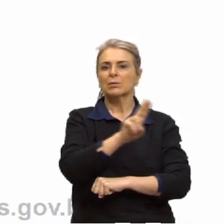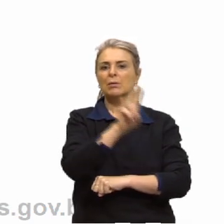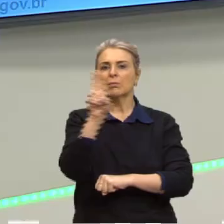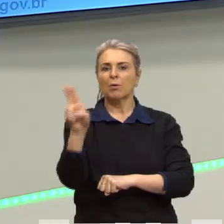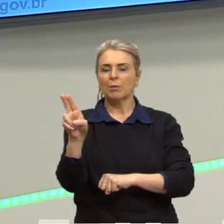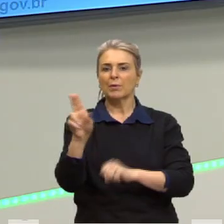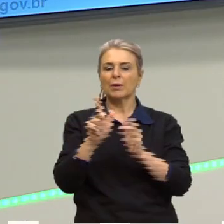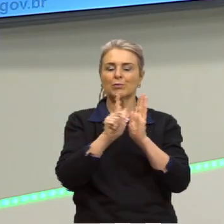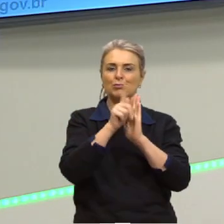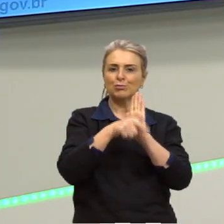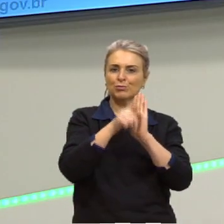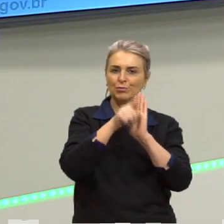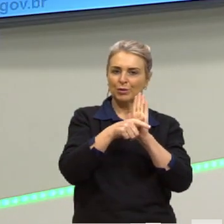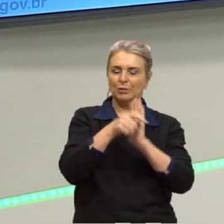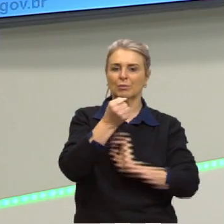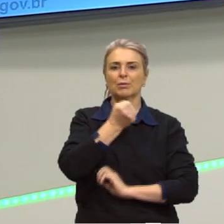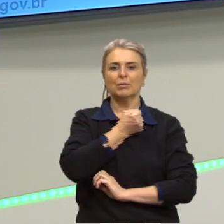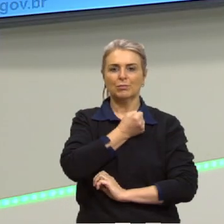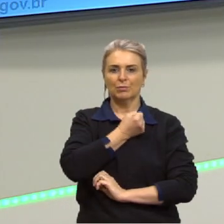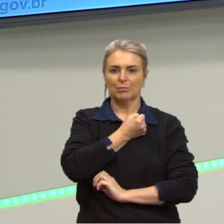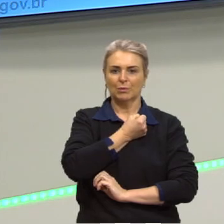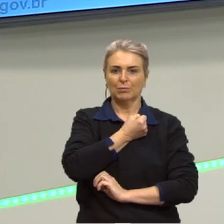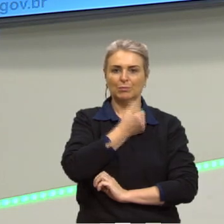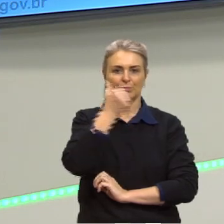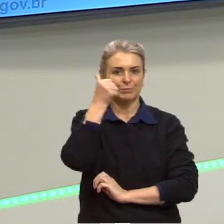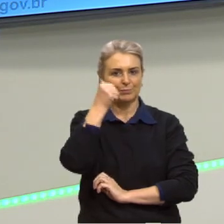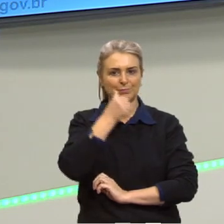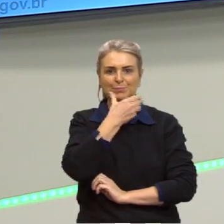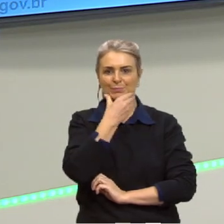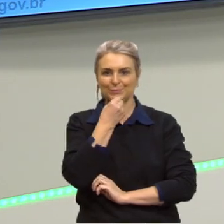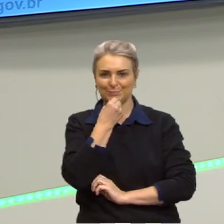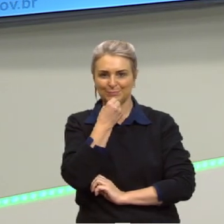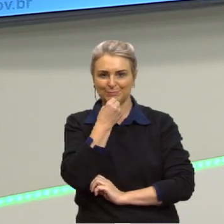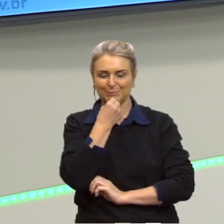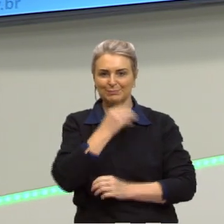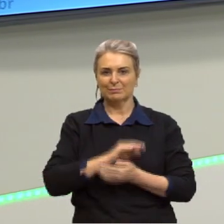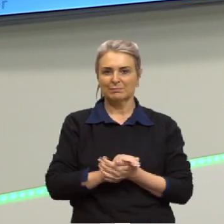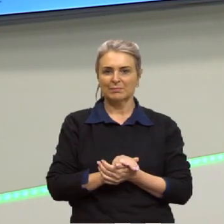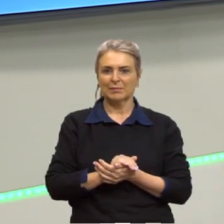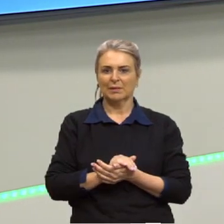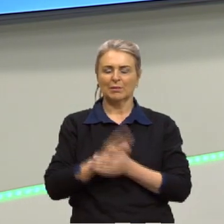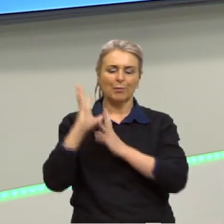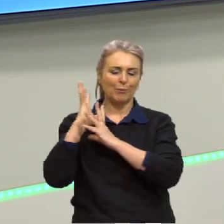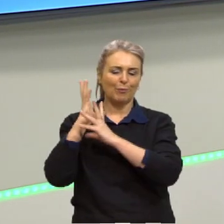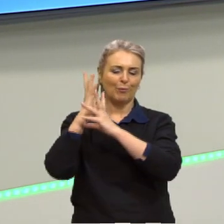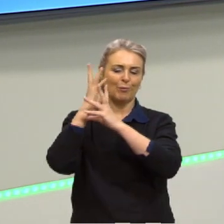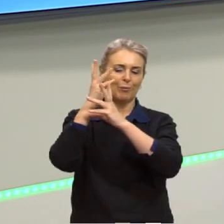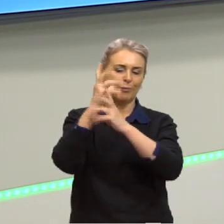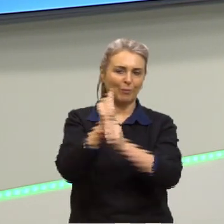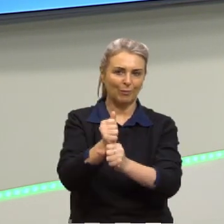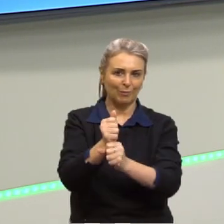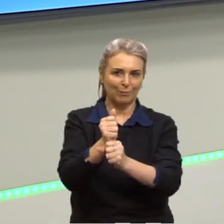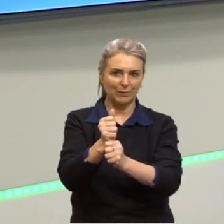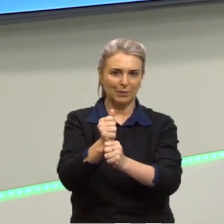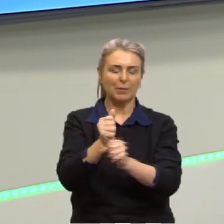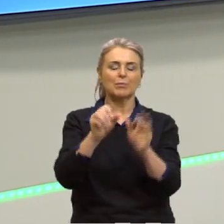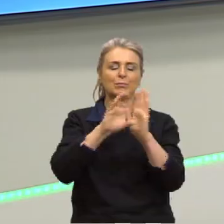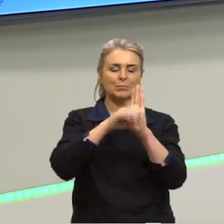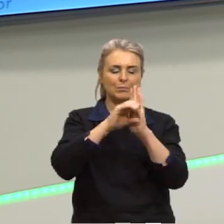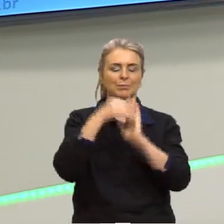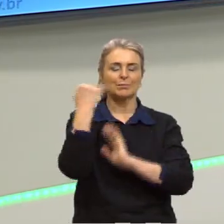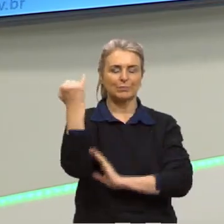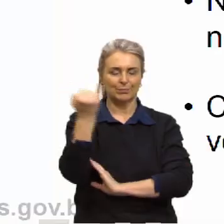gênero quanto de número. Isso tudo aqui a gente já passou, uma revisão e uma retomada para que vocês deixem guardados esses conceitos.